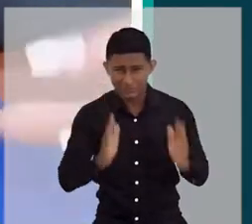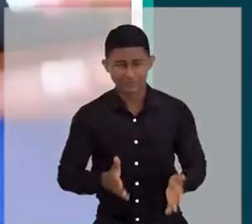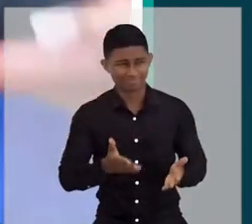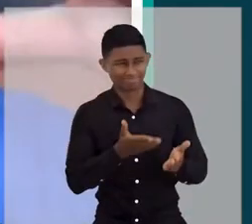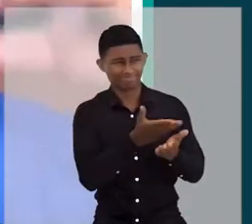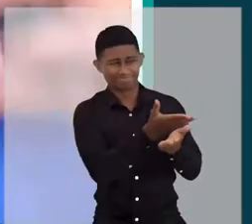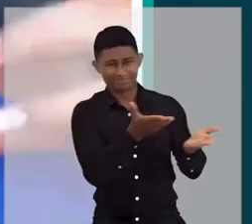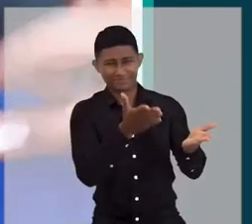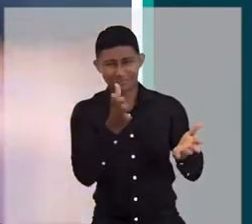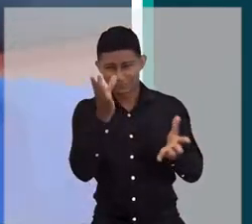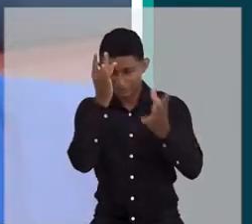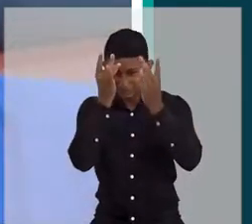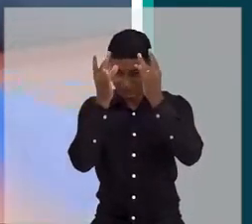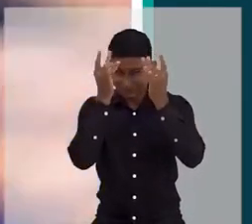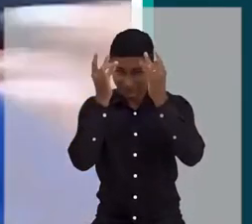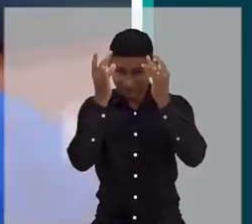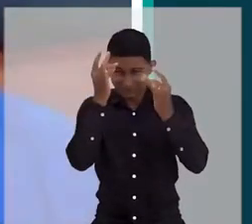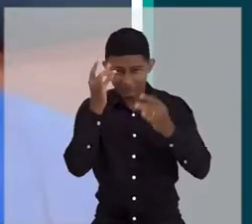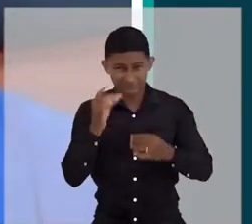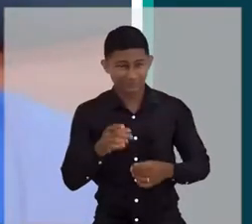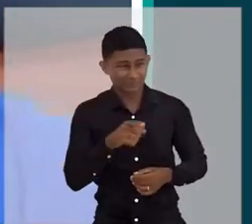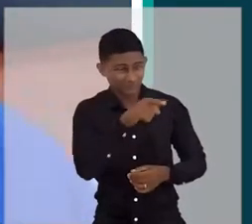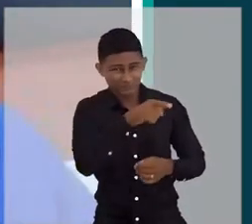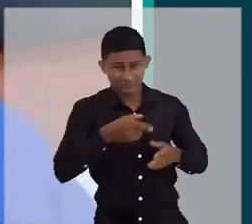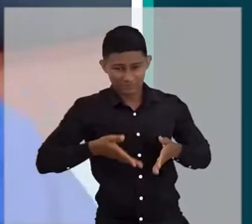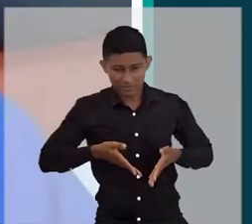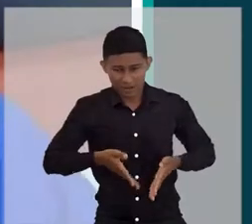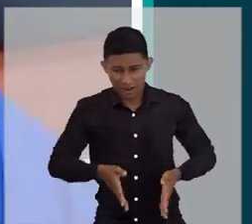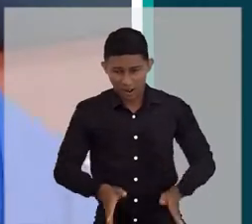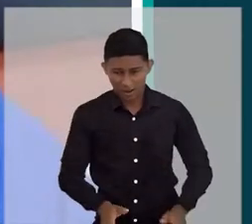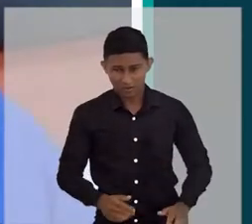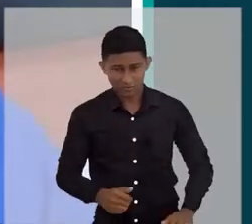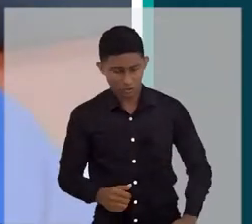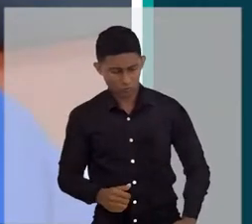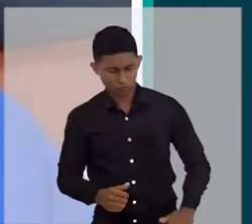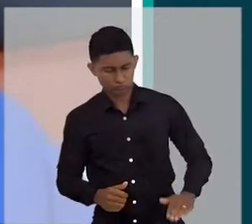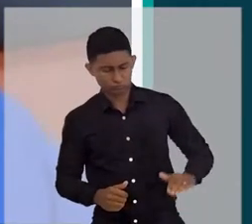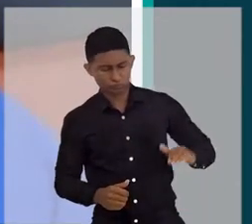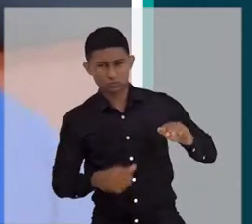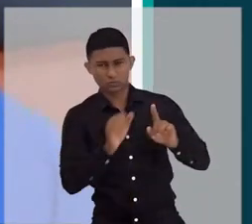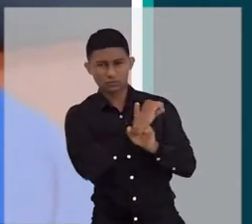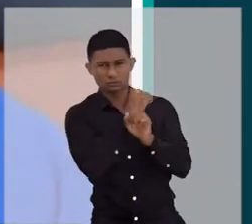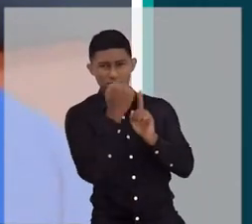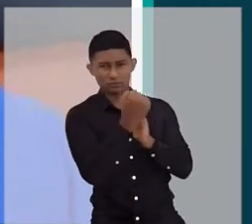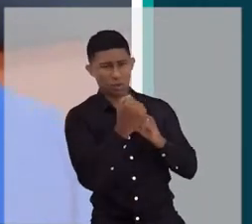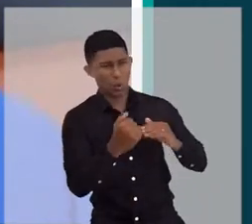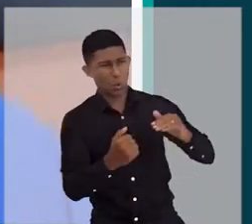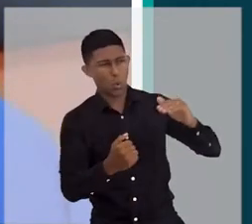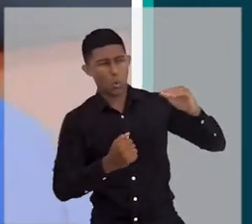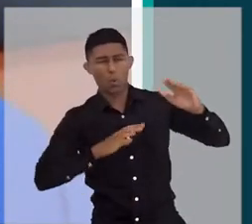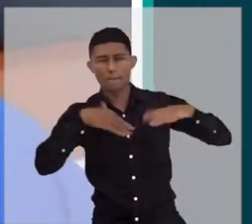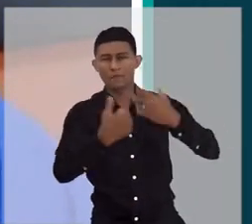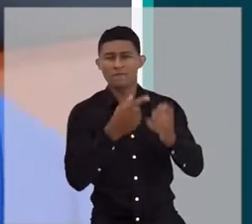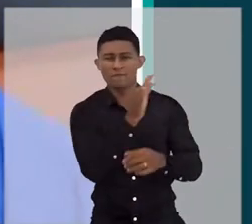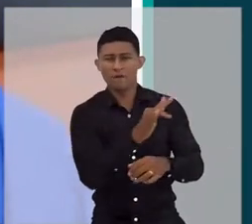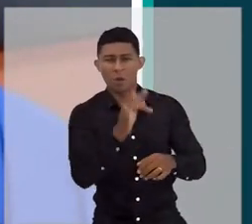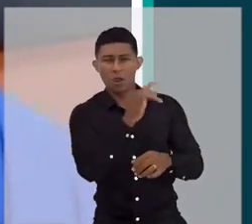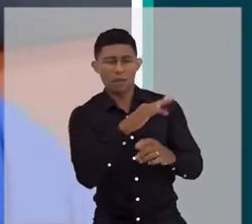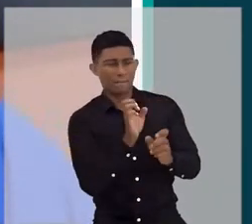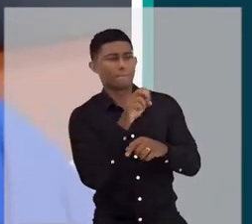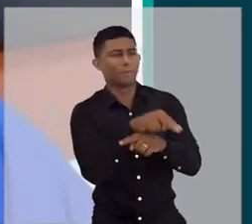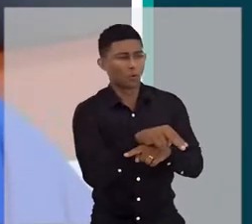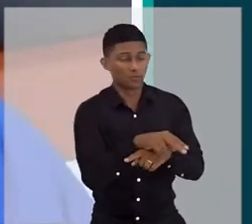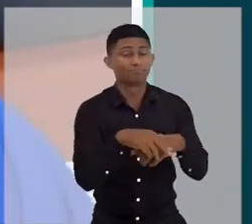Isso já está naquele ser desde que ele está... Então, ele vai, nasce, é construído dentro dessa sociedade,